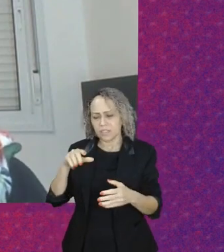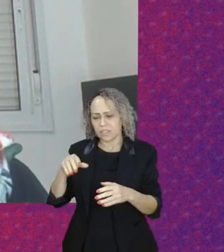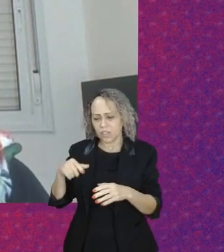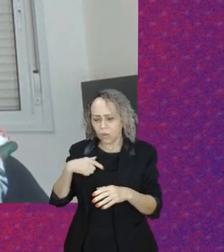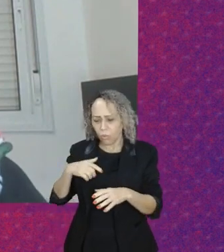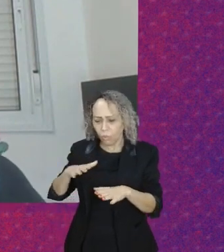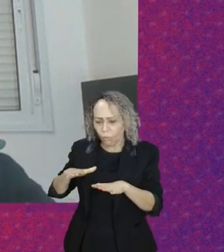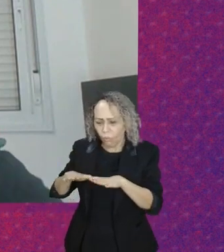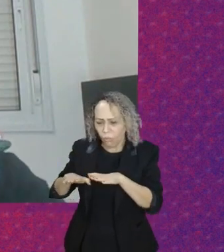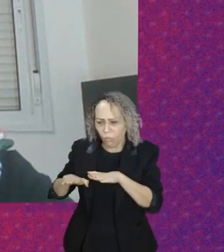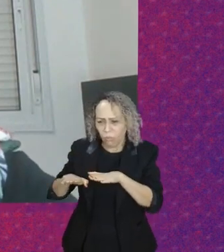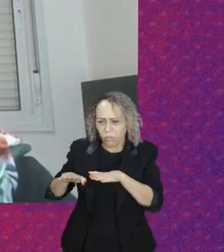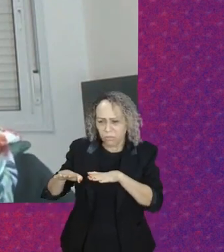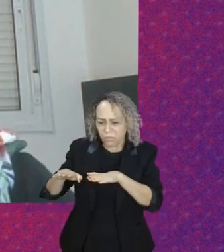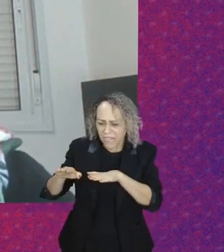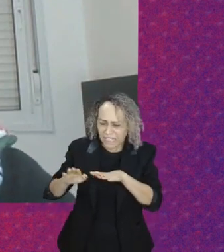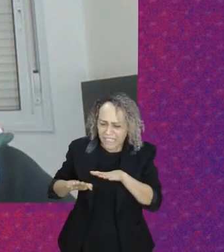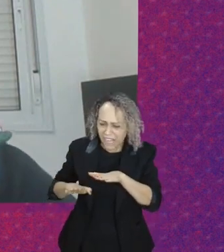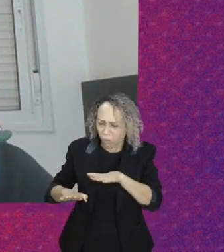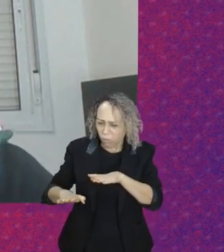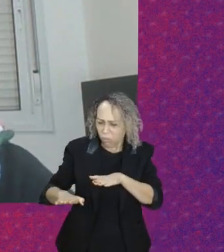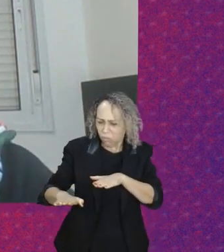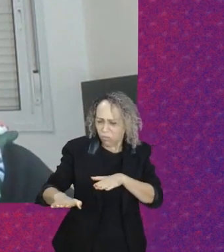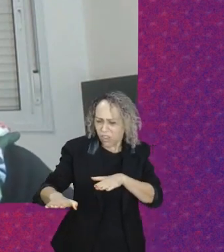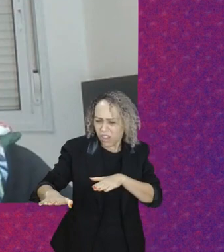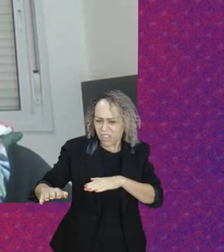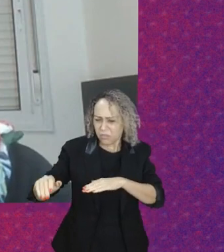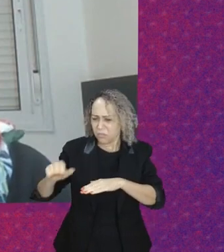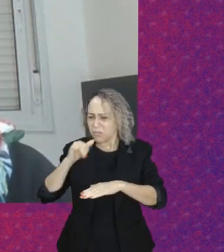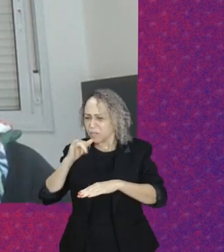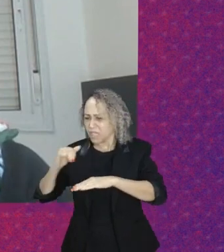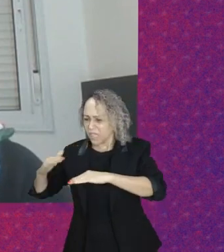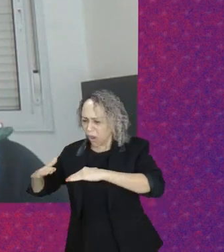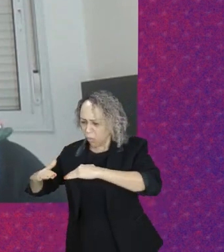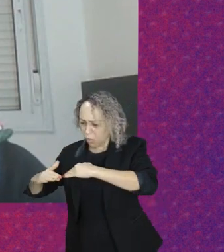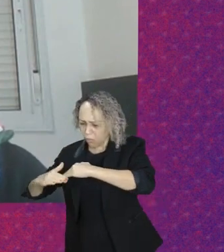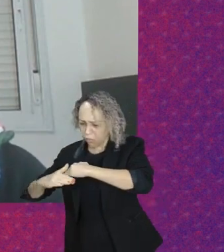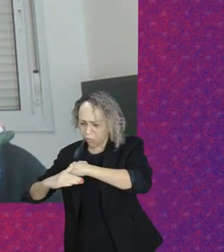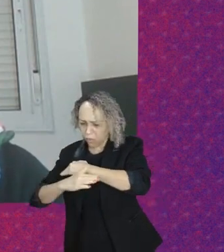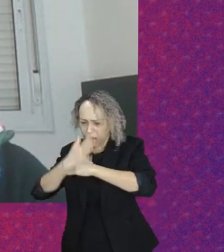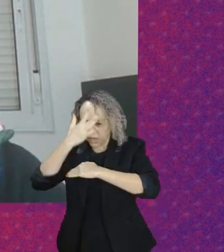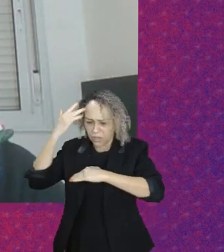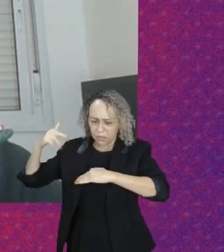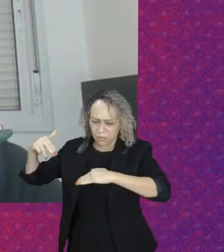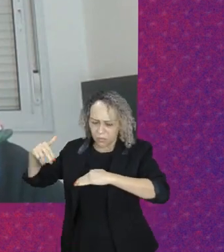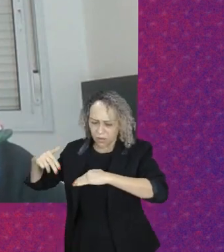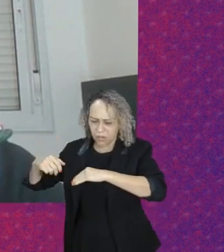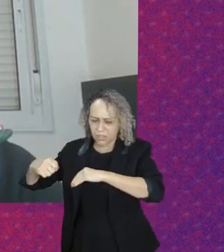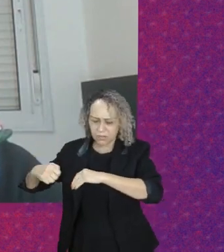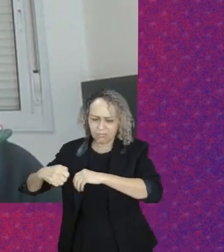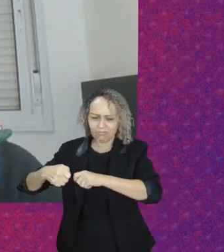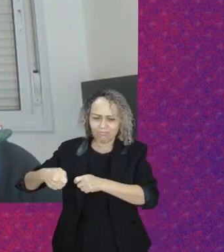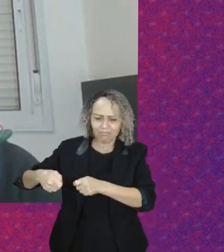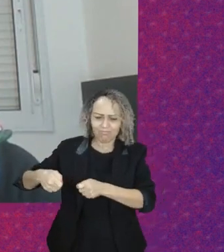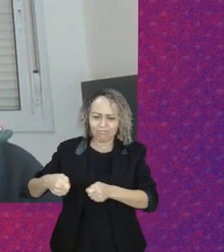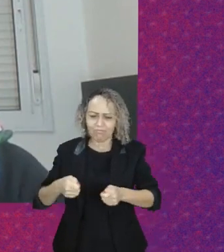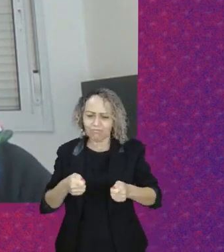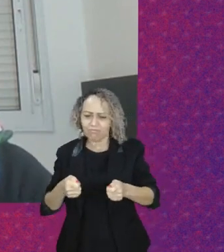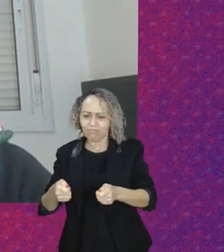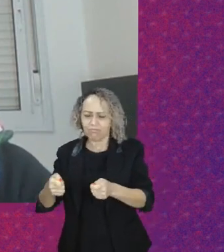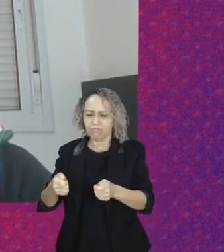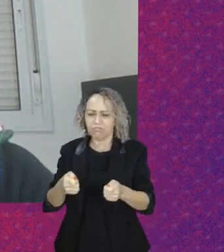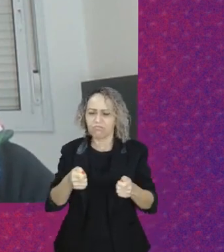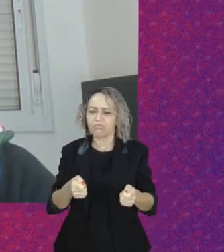bebê, que você tenha uma iluminação adequada para que ela possa transitar pela